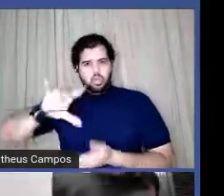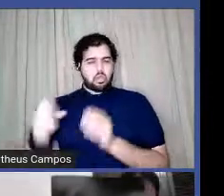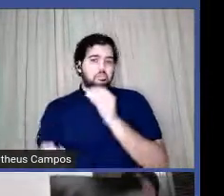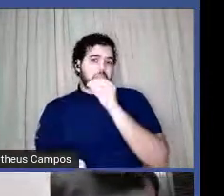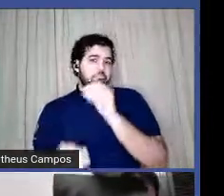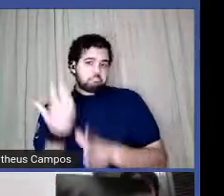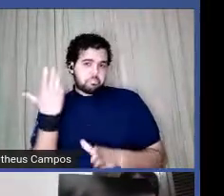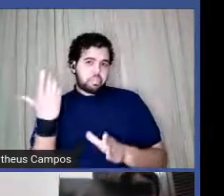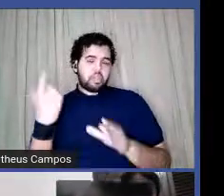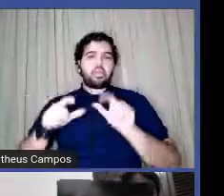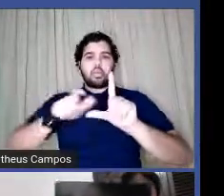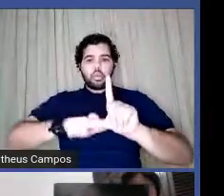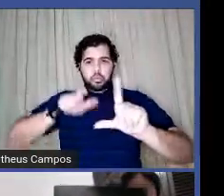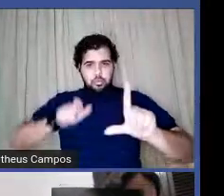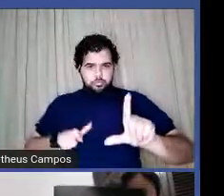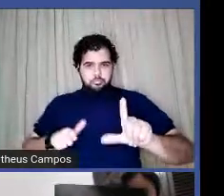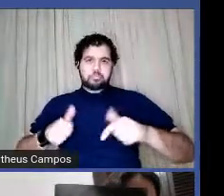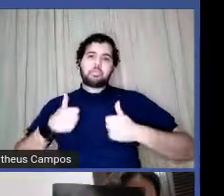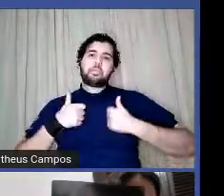independente